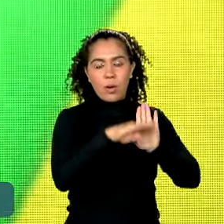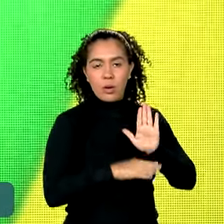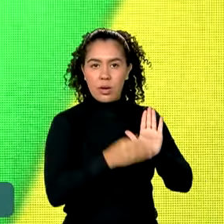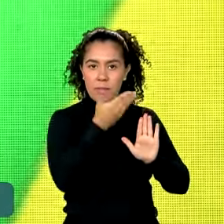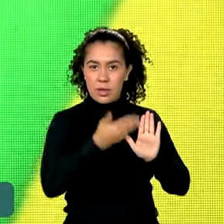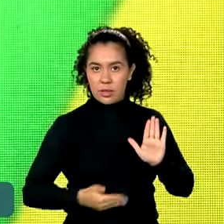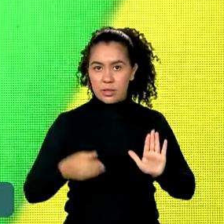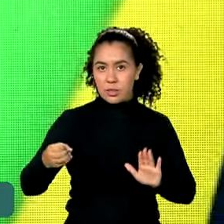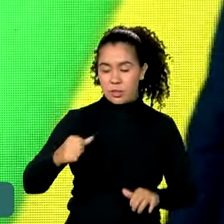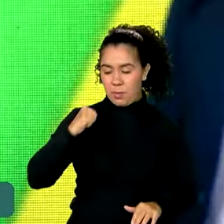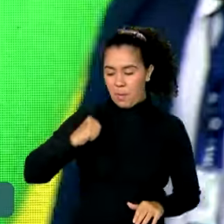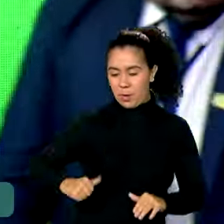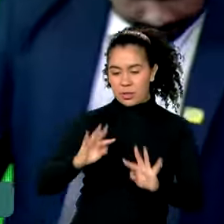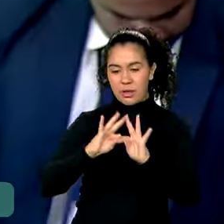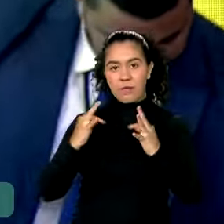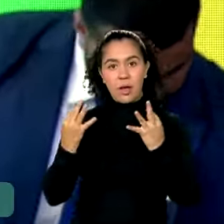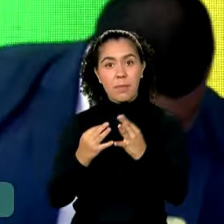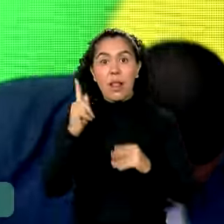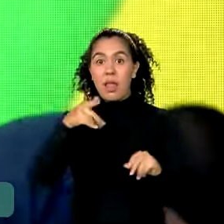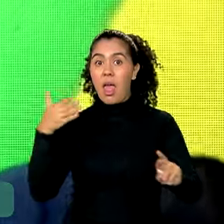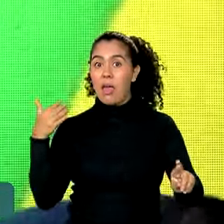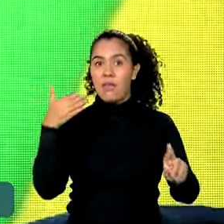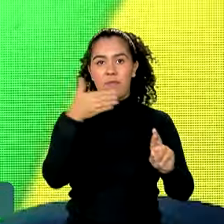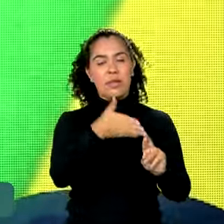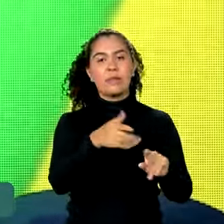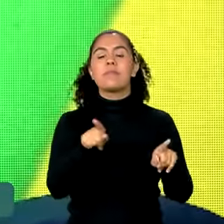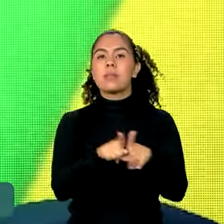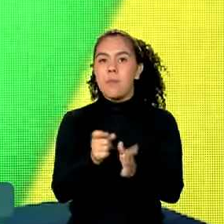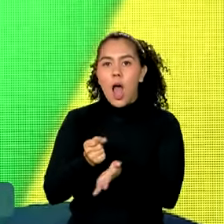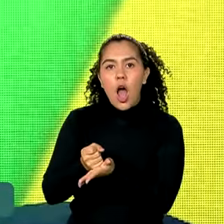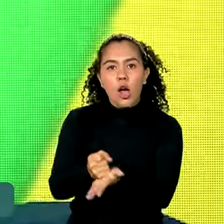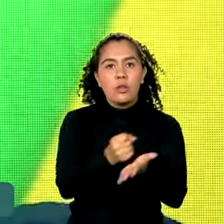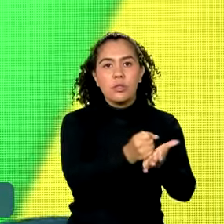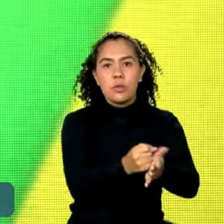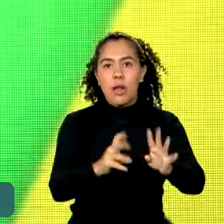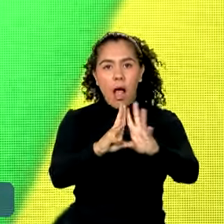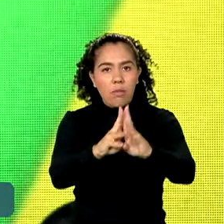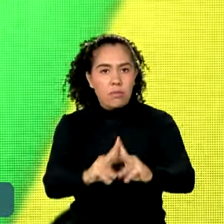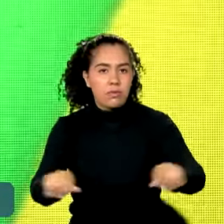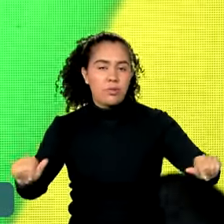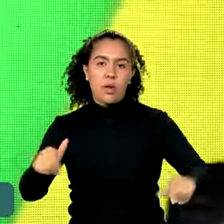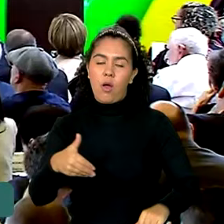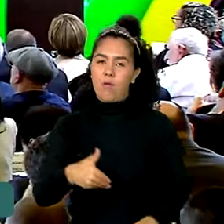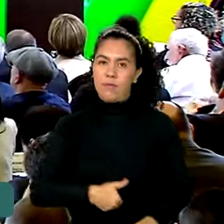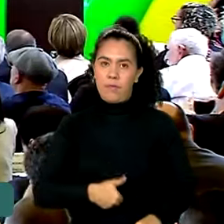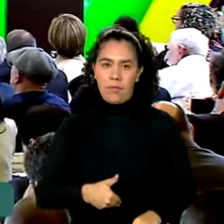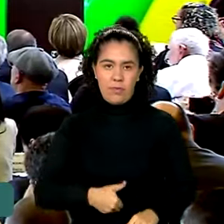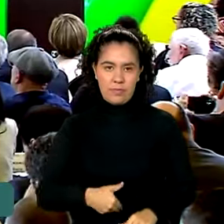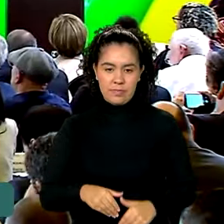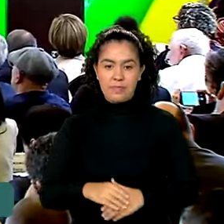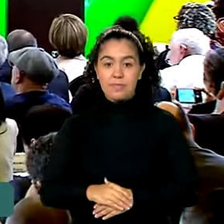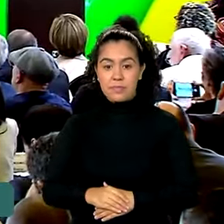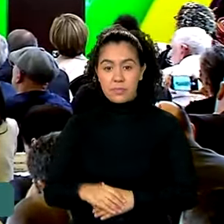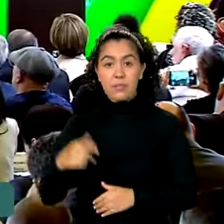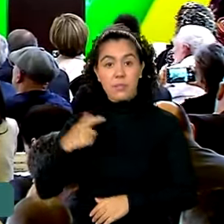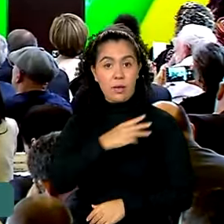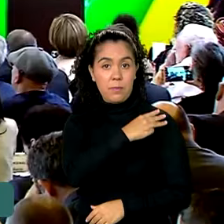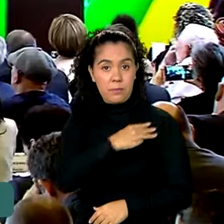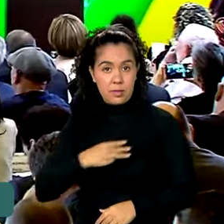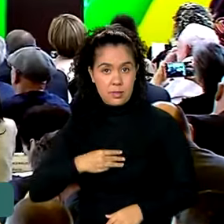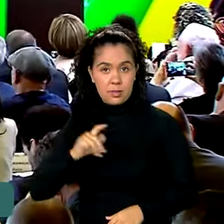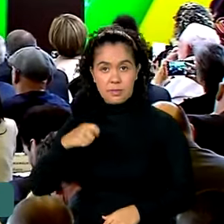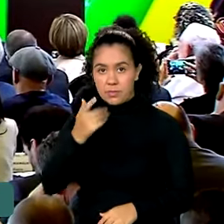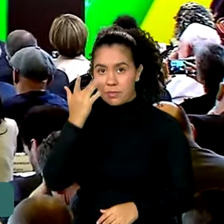de transferência do mundo e está ajudando a acabar com a chaga da fome no Brasil. O ministro Fernando Haddad